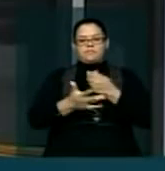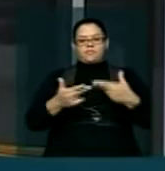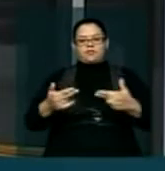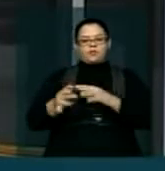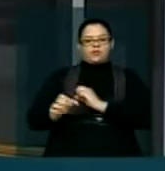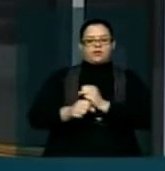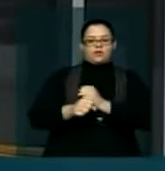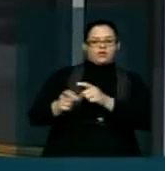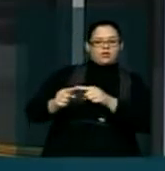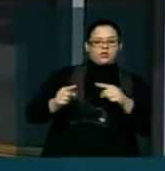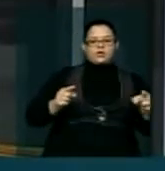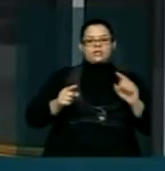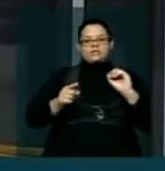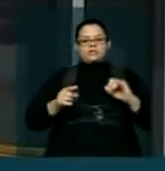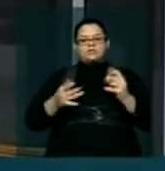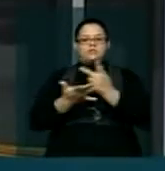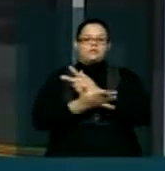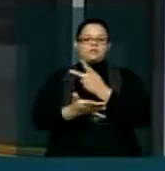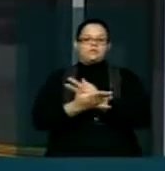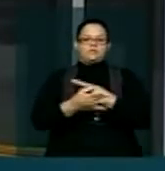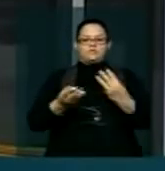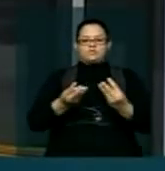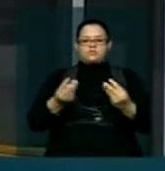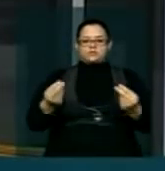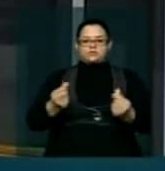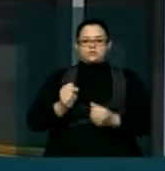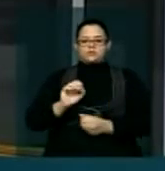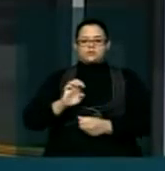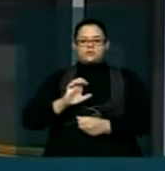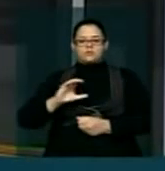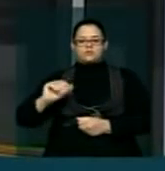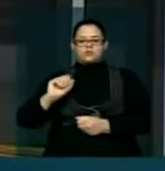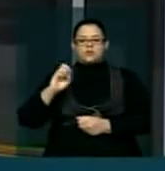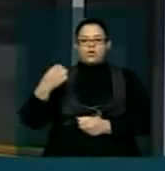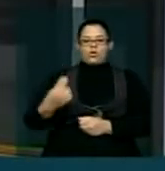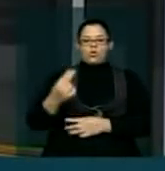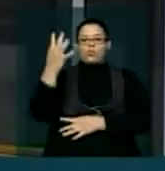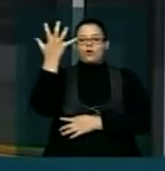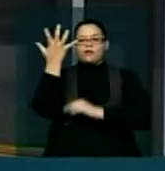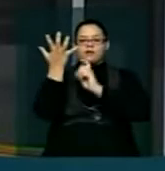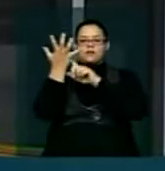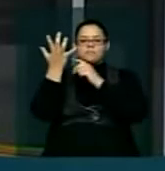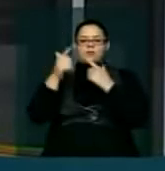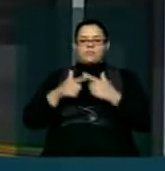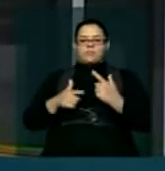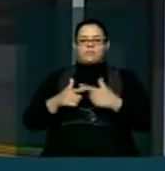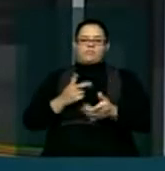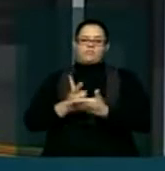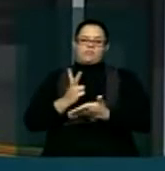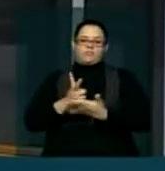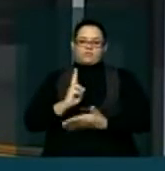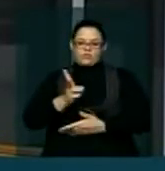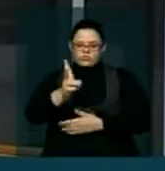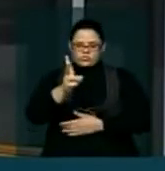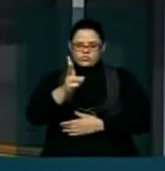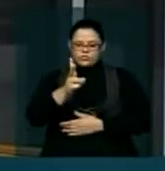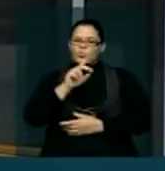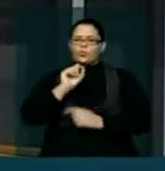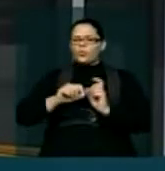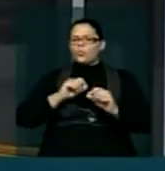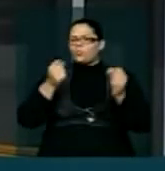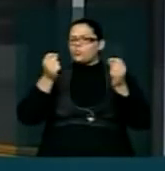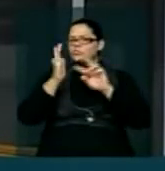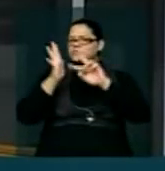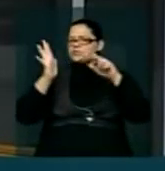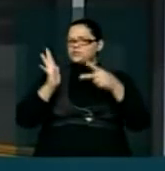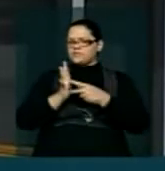o advento de uma seca ou de um outro efeito climático extremo. O que isso quer dizer? Ao invés de esperar